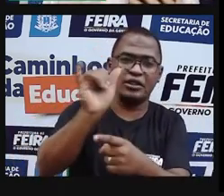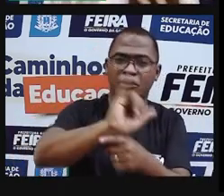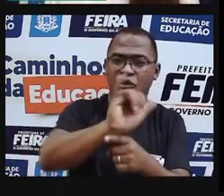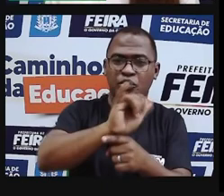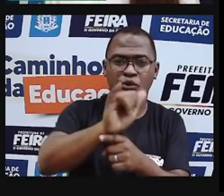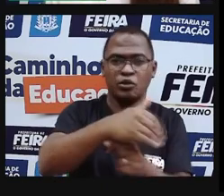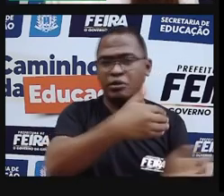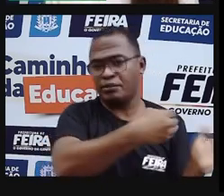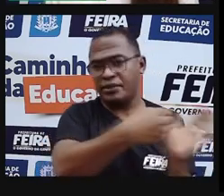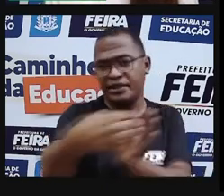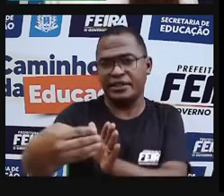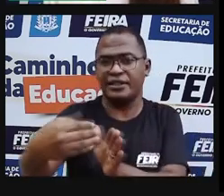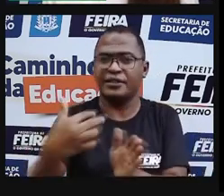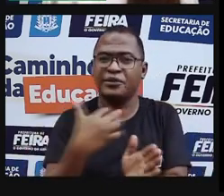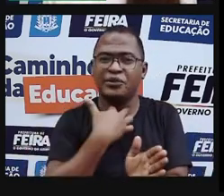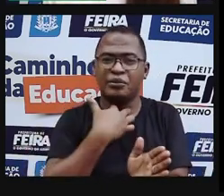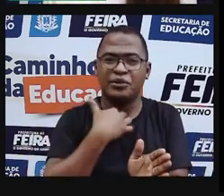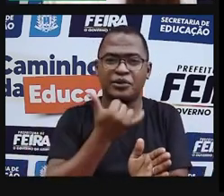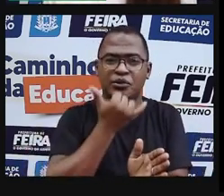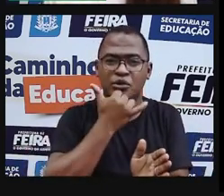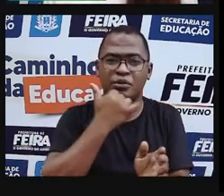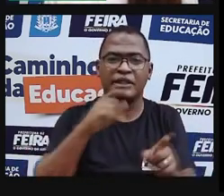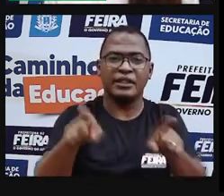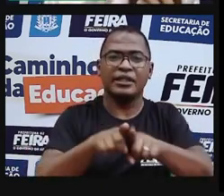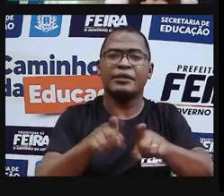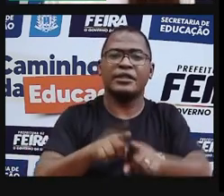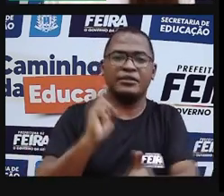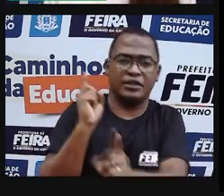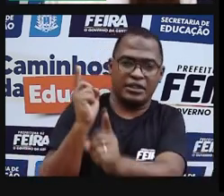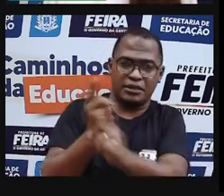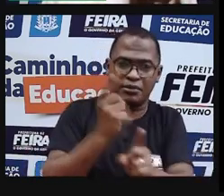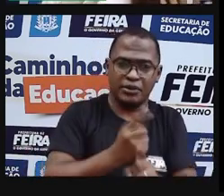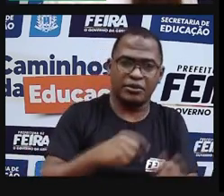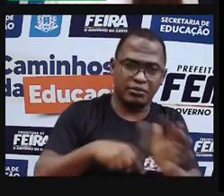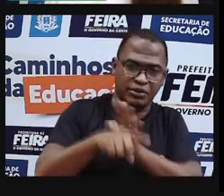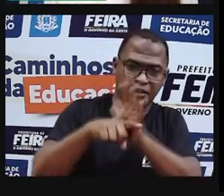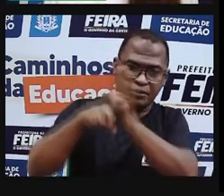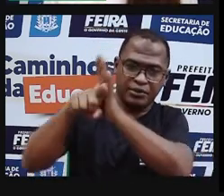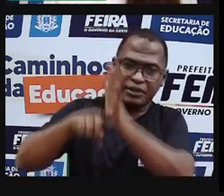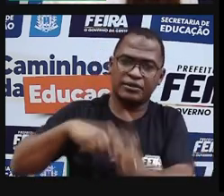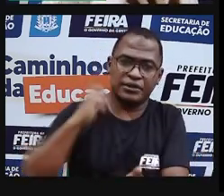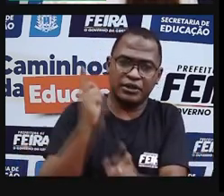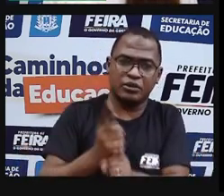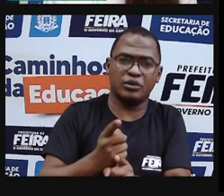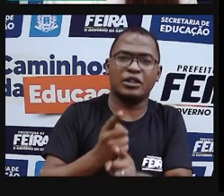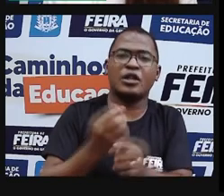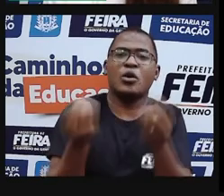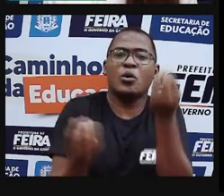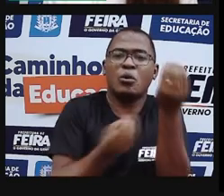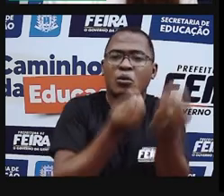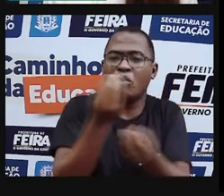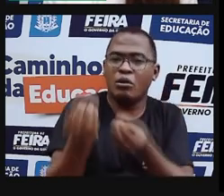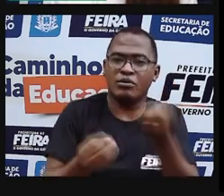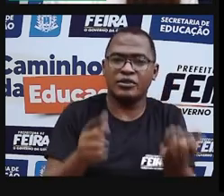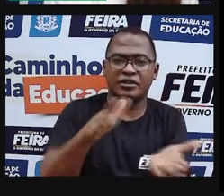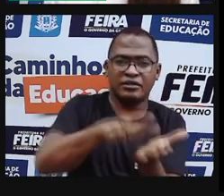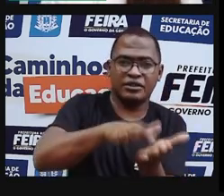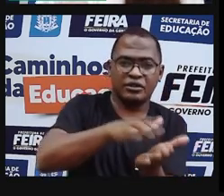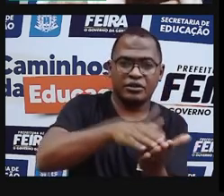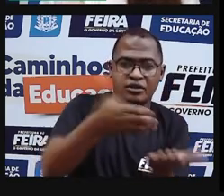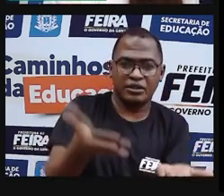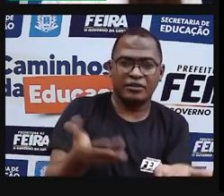é o processo de fabricação da estilografura, mas eu deixo como uma atividade, né, de pesquisa para vocês,